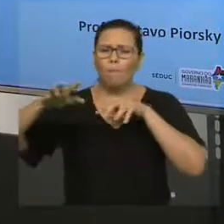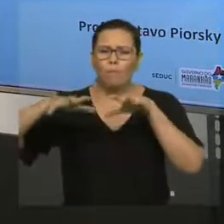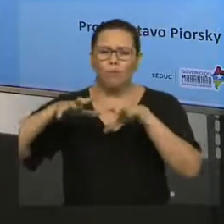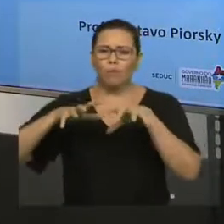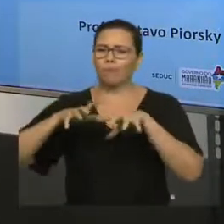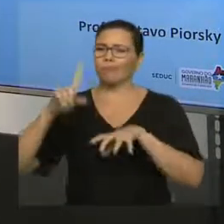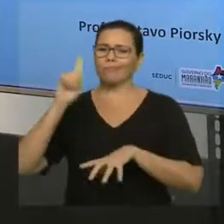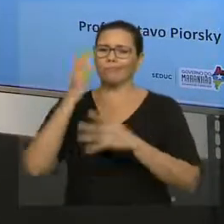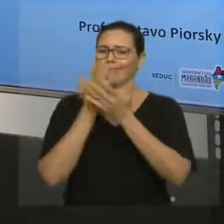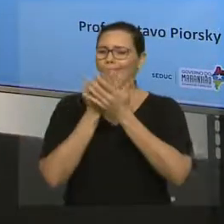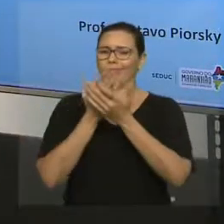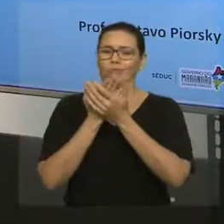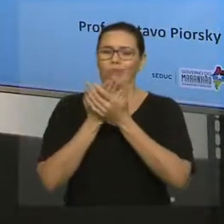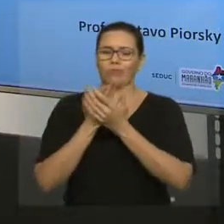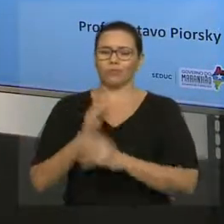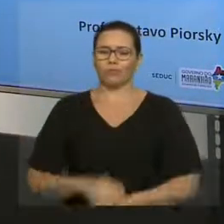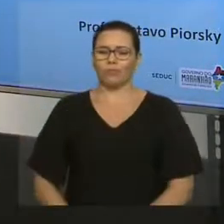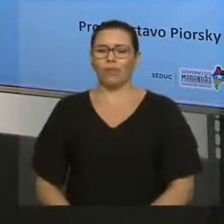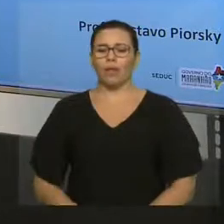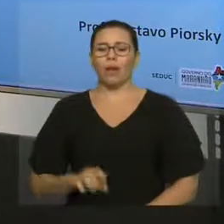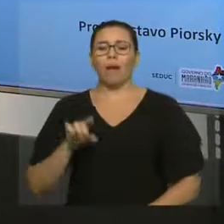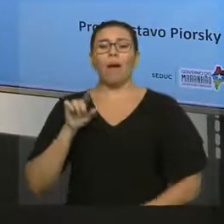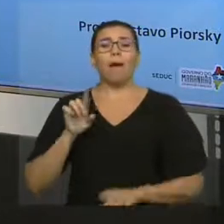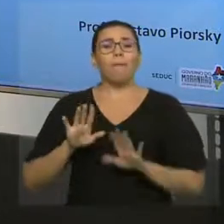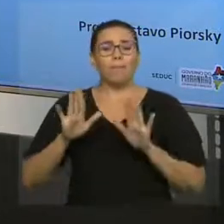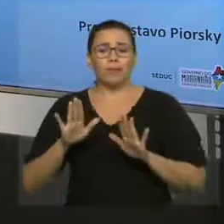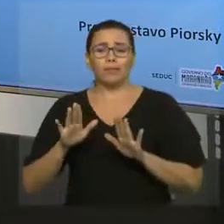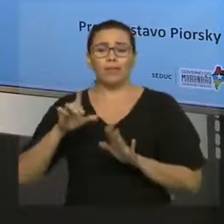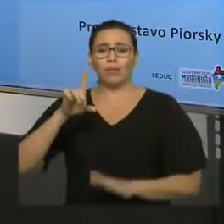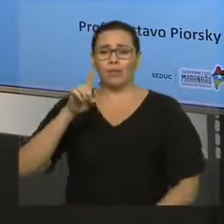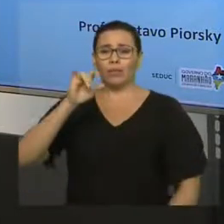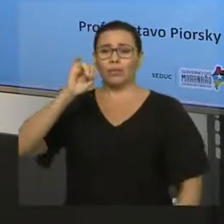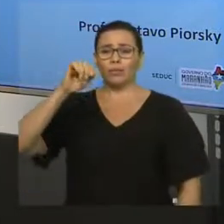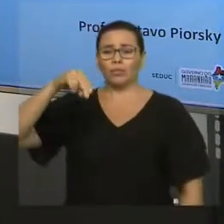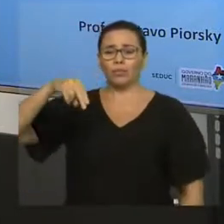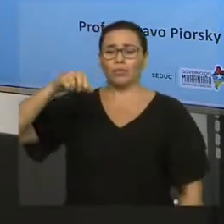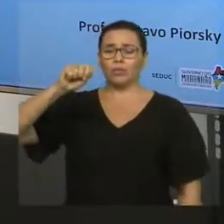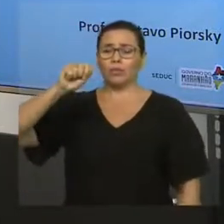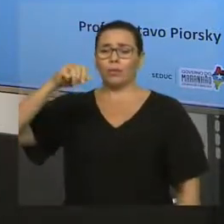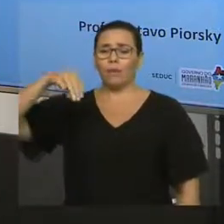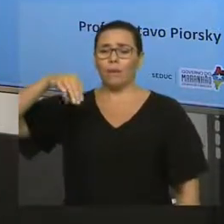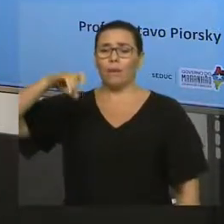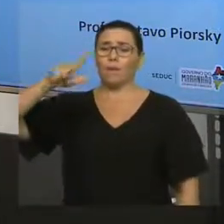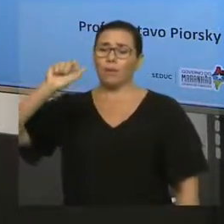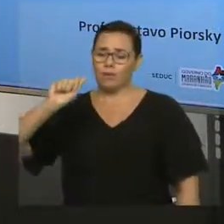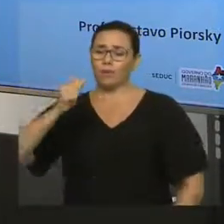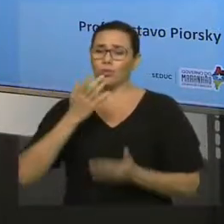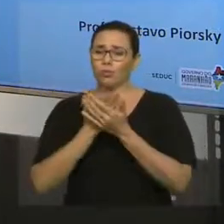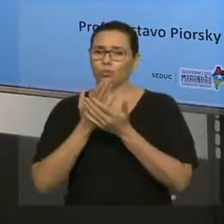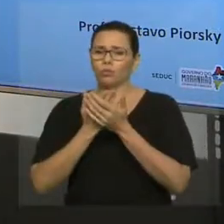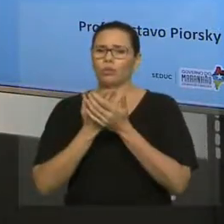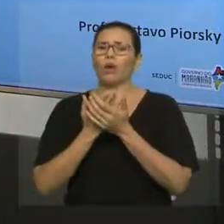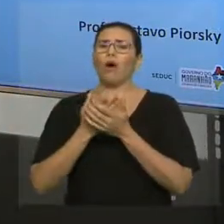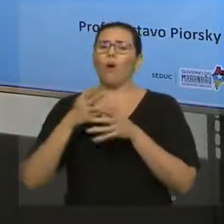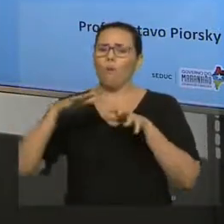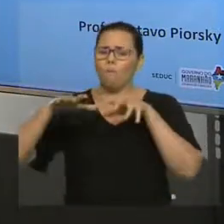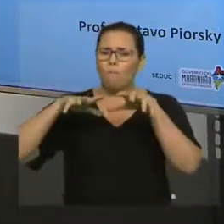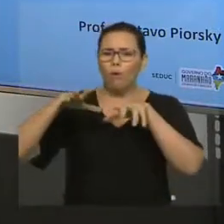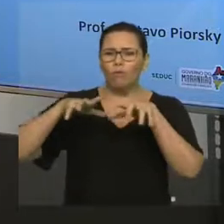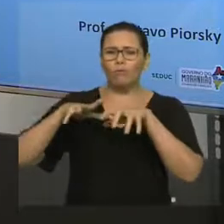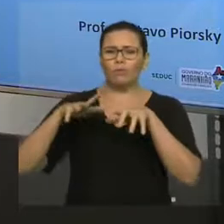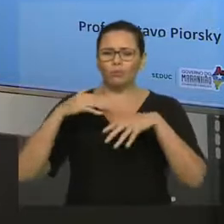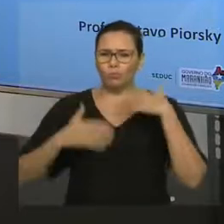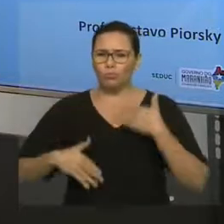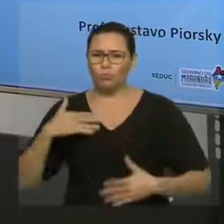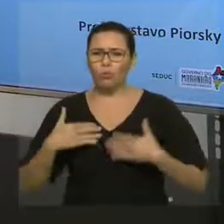dinâmica, ela estuda o movimento dos corpos relacionando com as causas desse movimento, certo? Então, ela relaciona com as causas desse